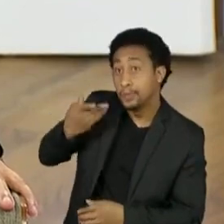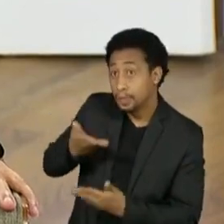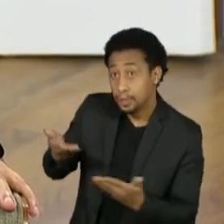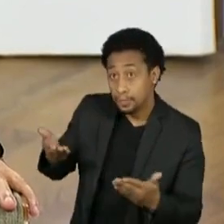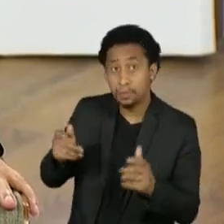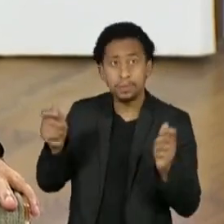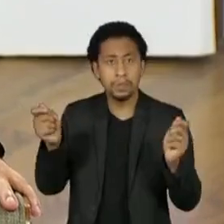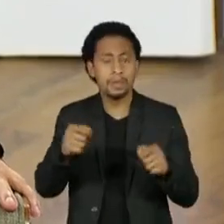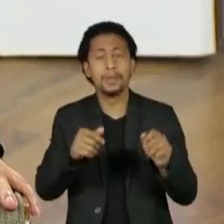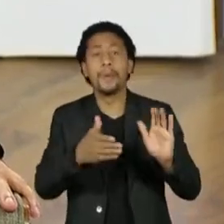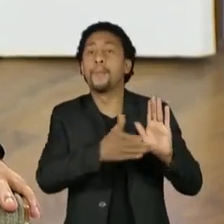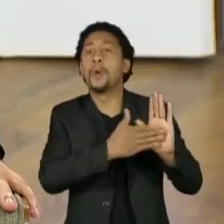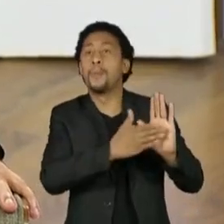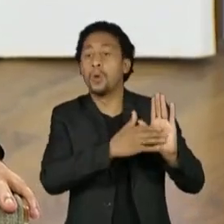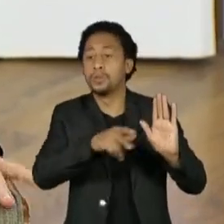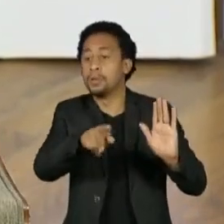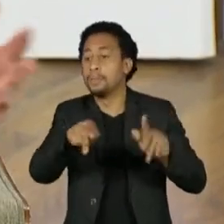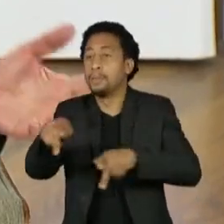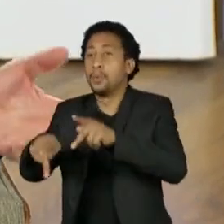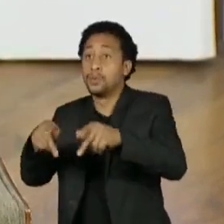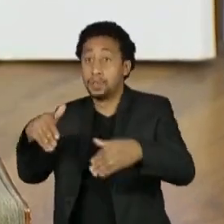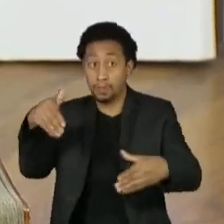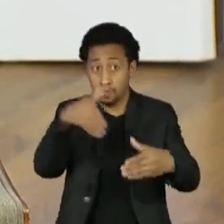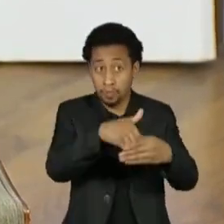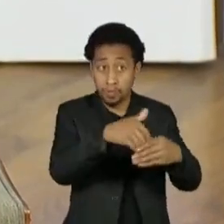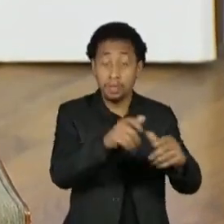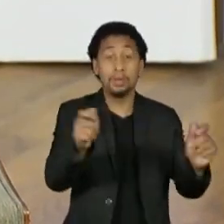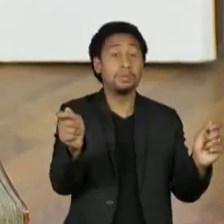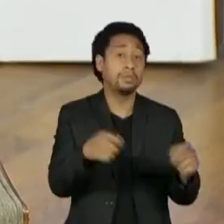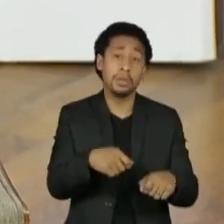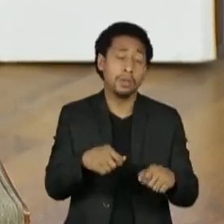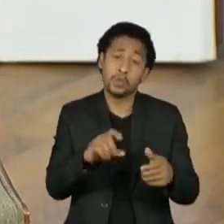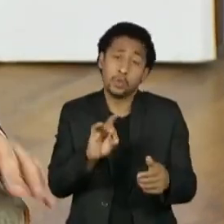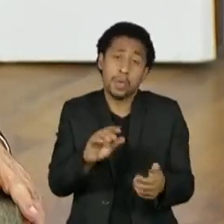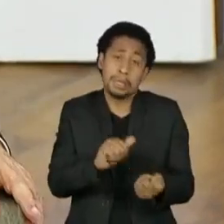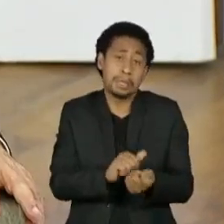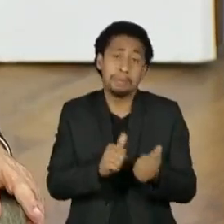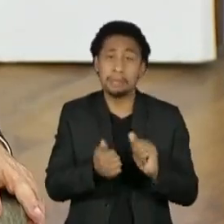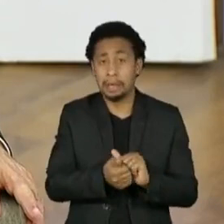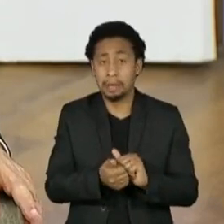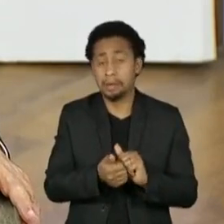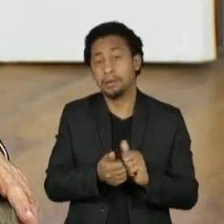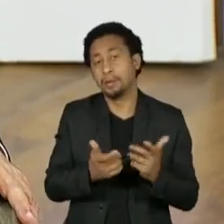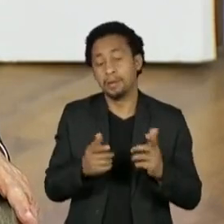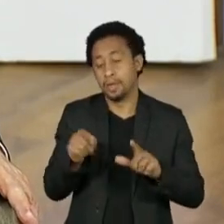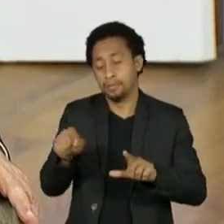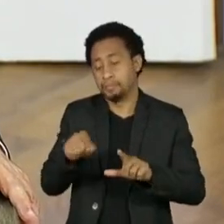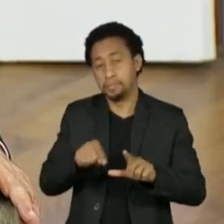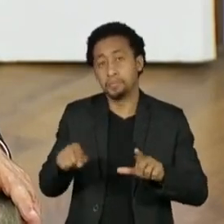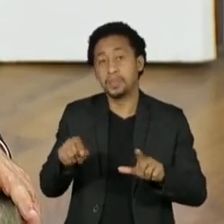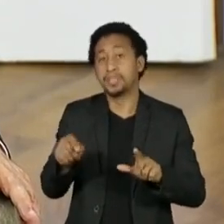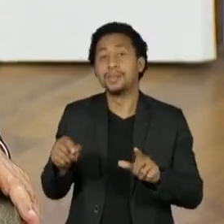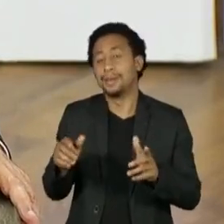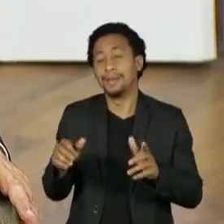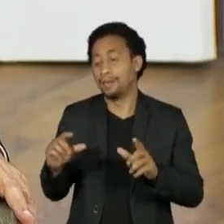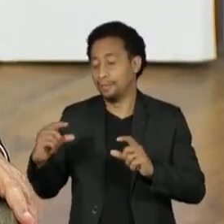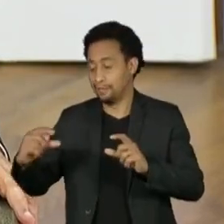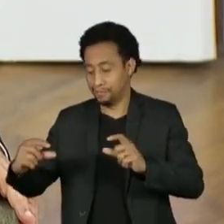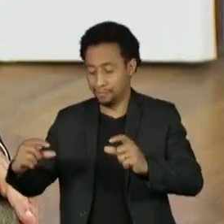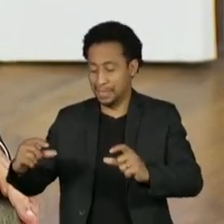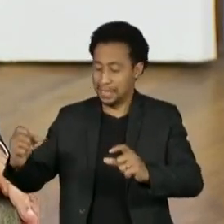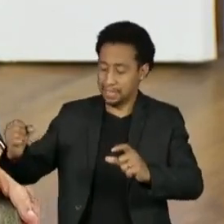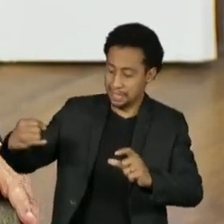a urna eletrônica desde que ela seja adaptada, um sim, um não, aquilo que a consulta requisitar.